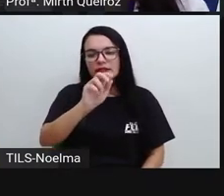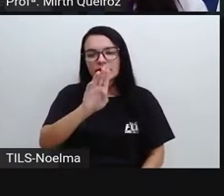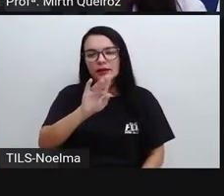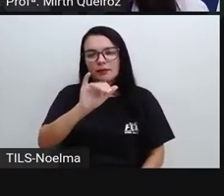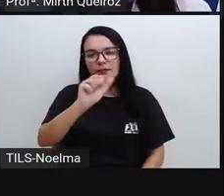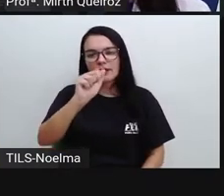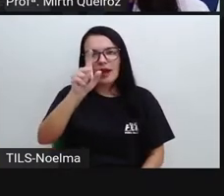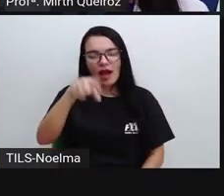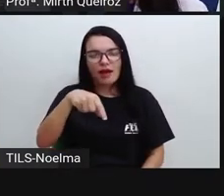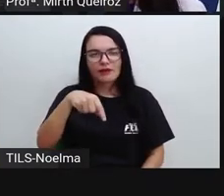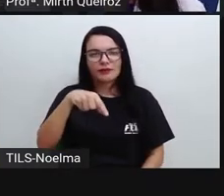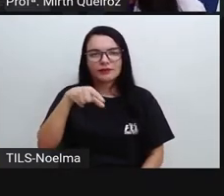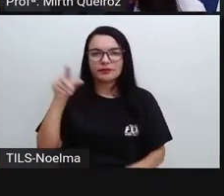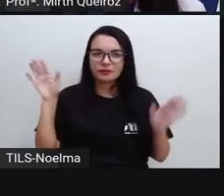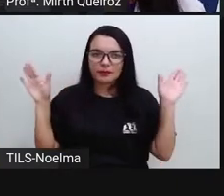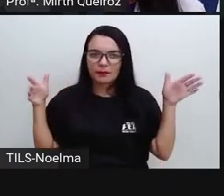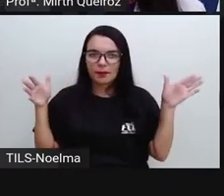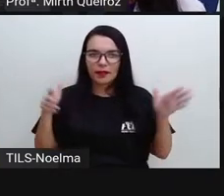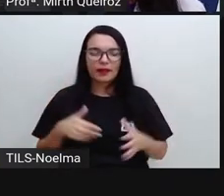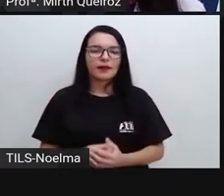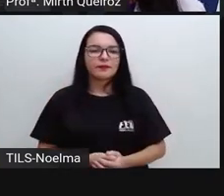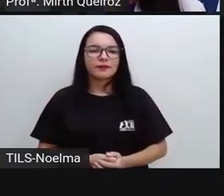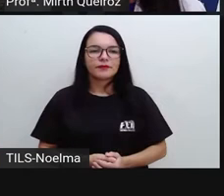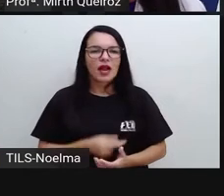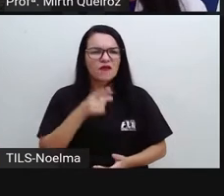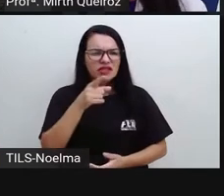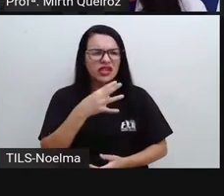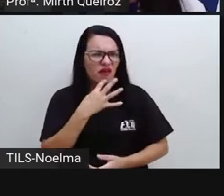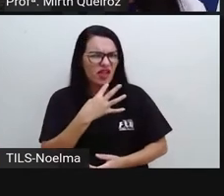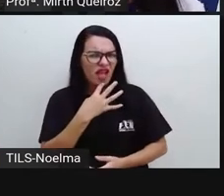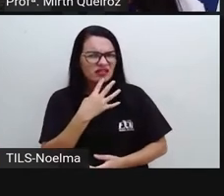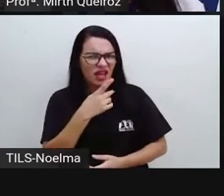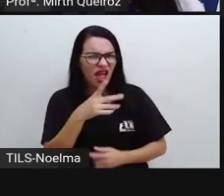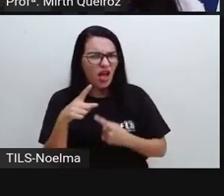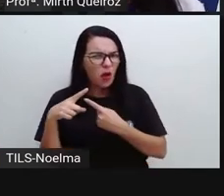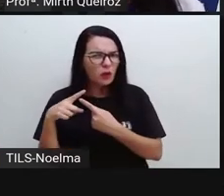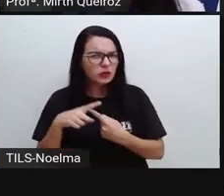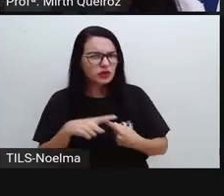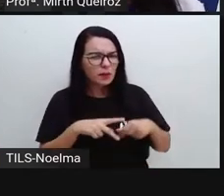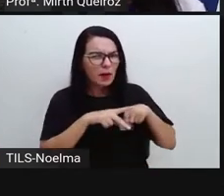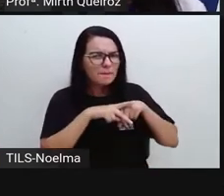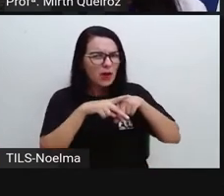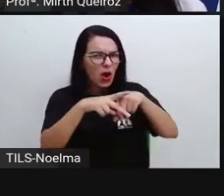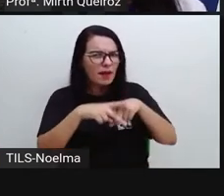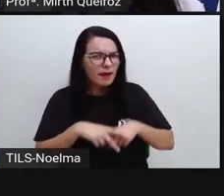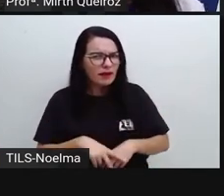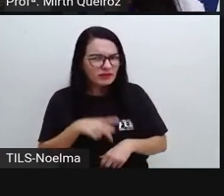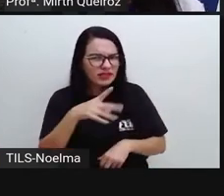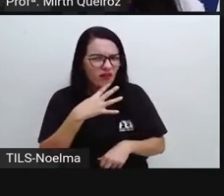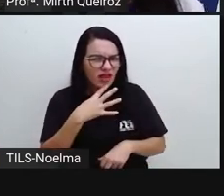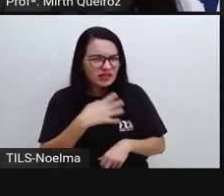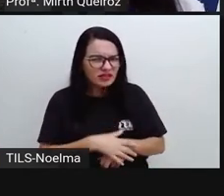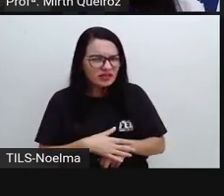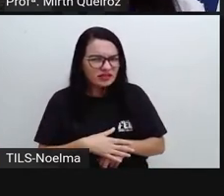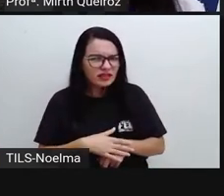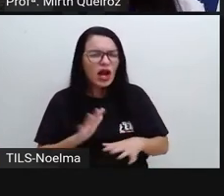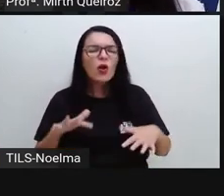Você conhece esse tipo de poema? Que tipo de poema é esse? É um poema